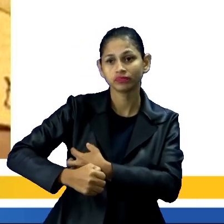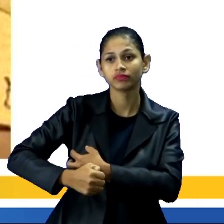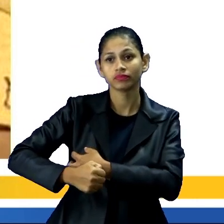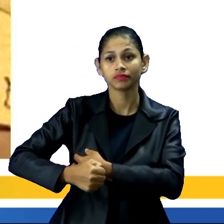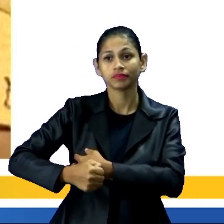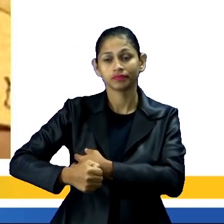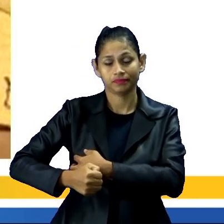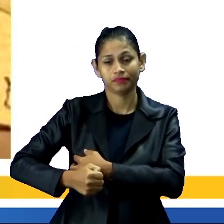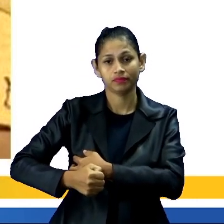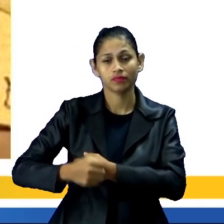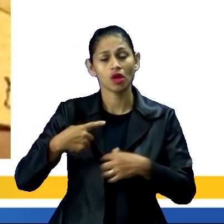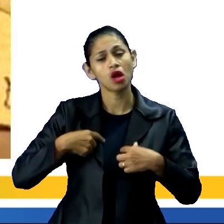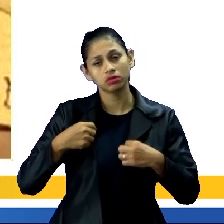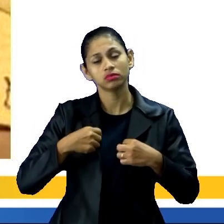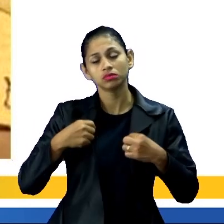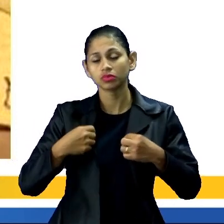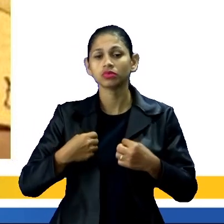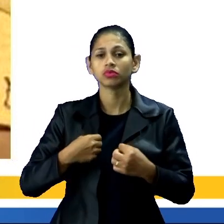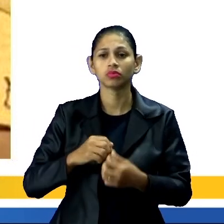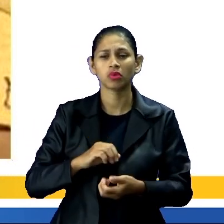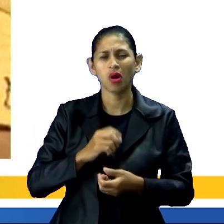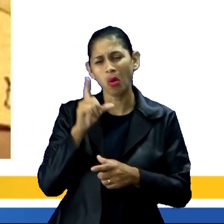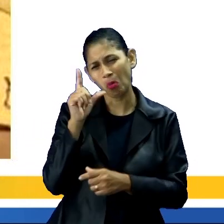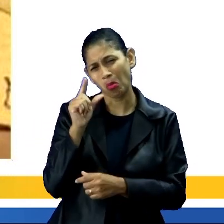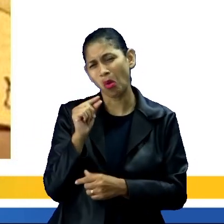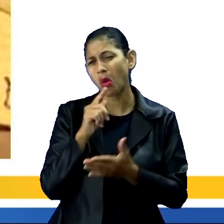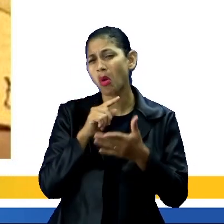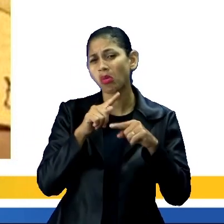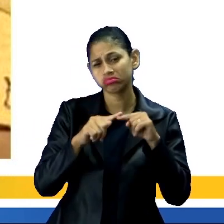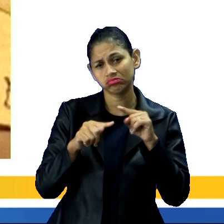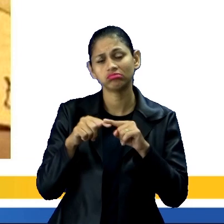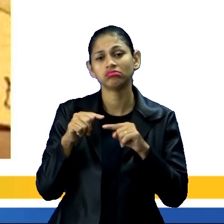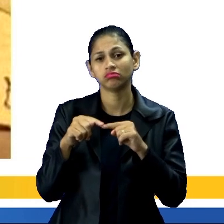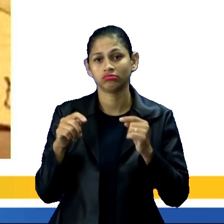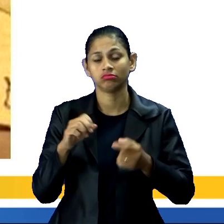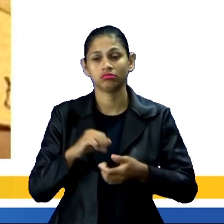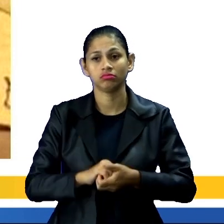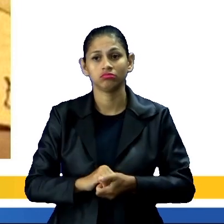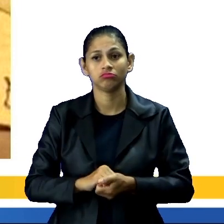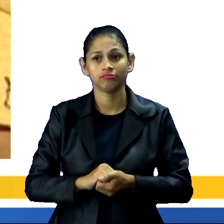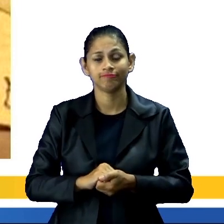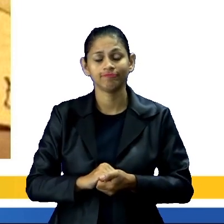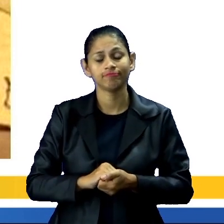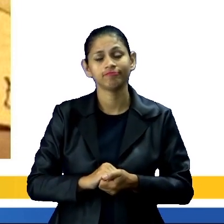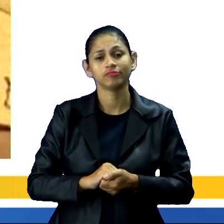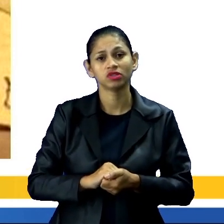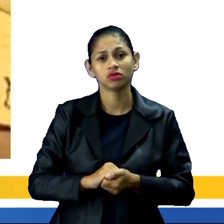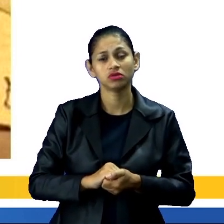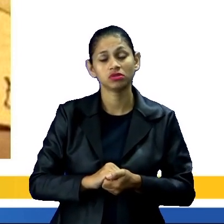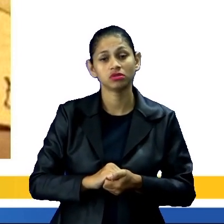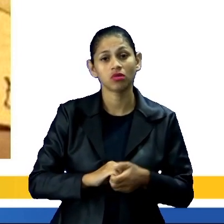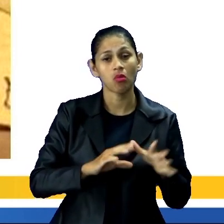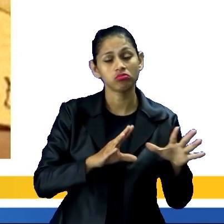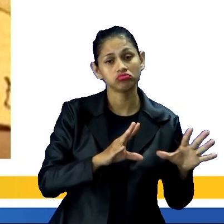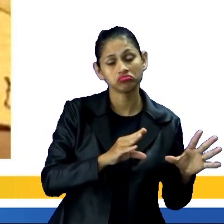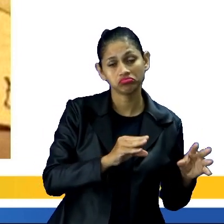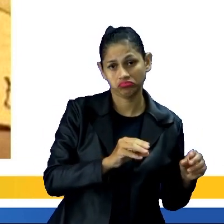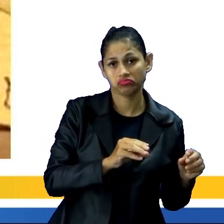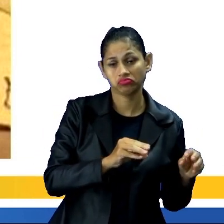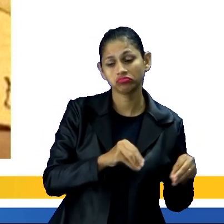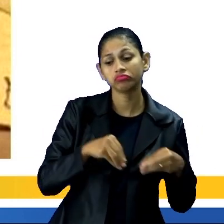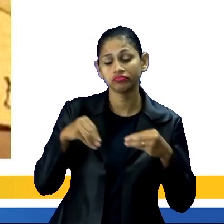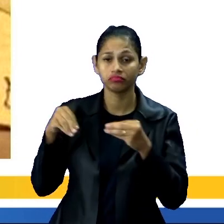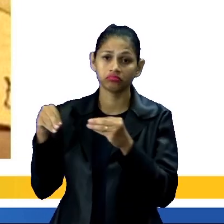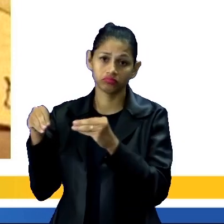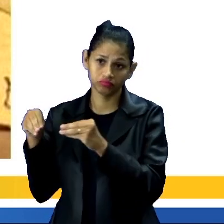com uma pequena trouxa abaixo do braço. Se vocês observaram, eles estão deixando seu lugar de origem, estão apresentando roupas